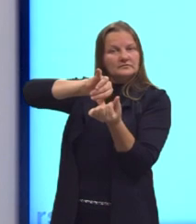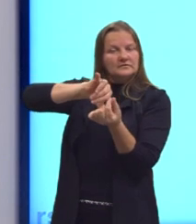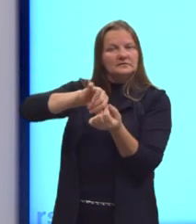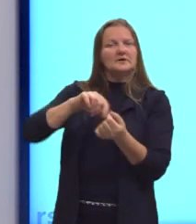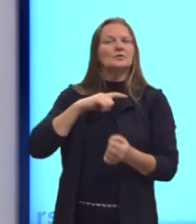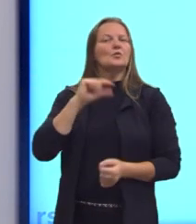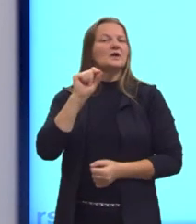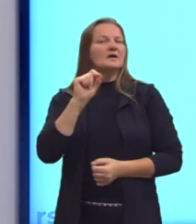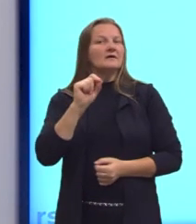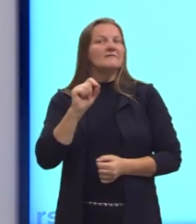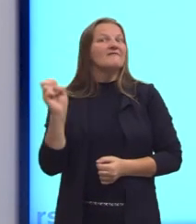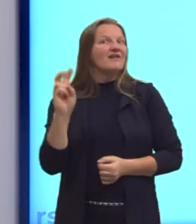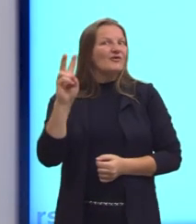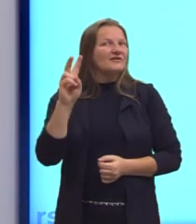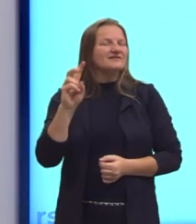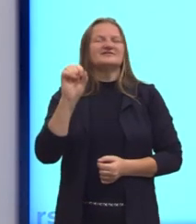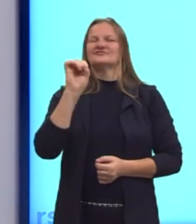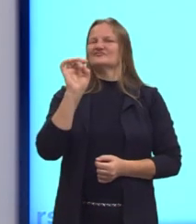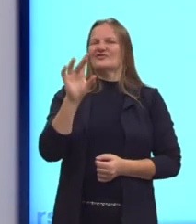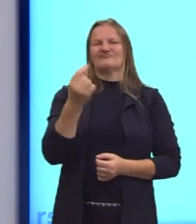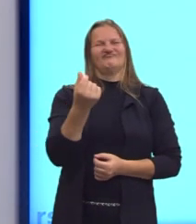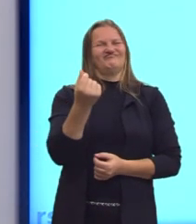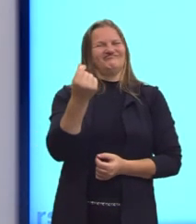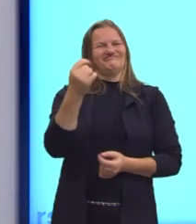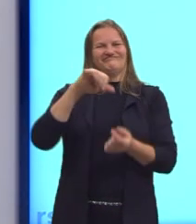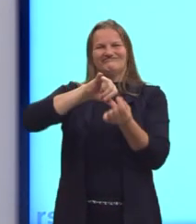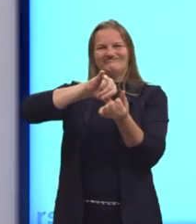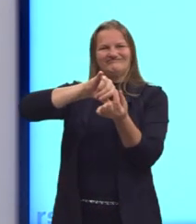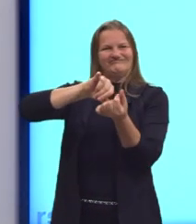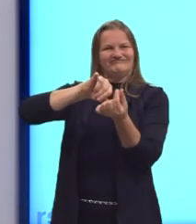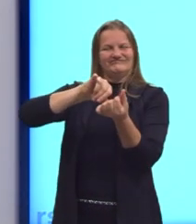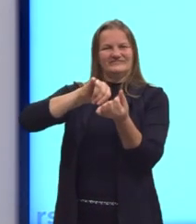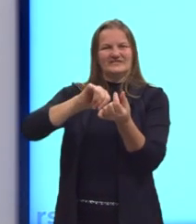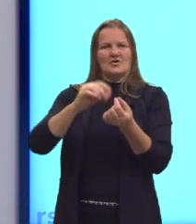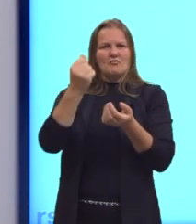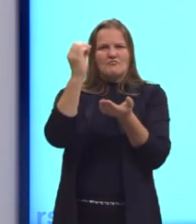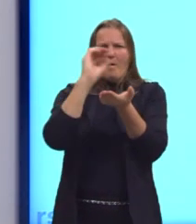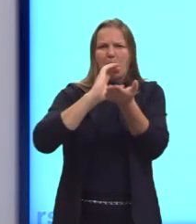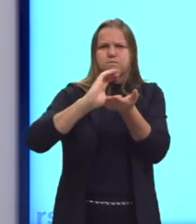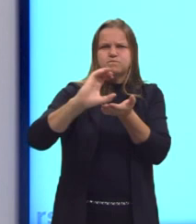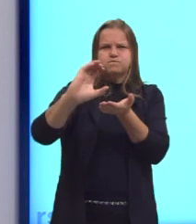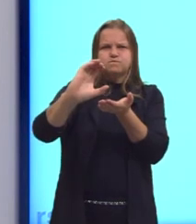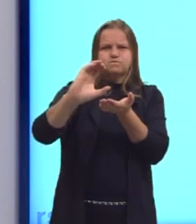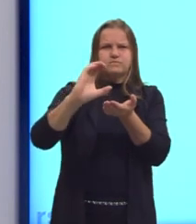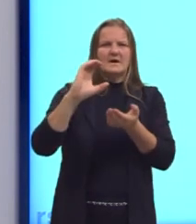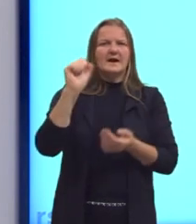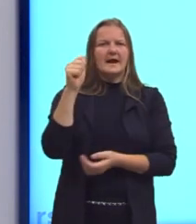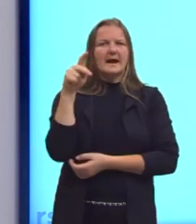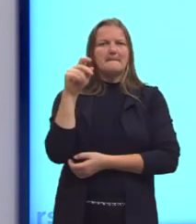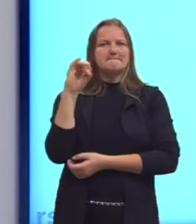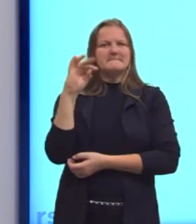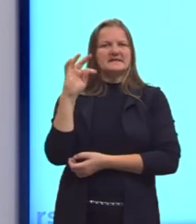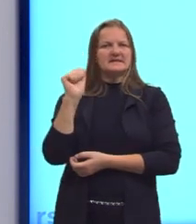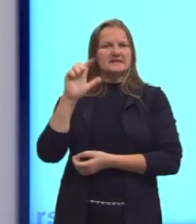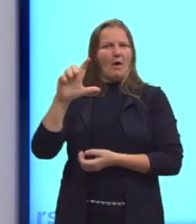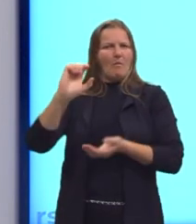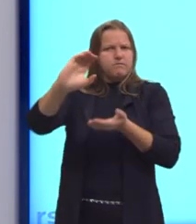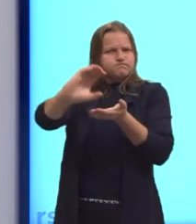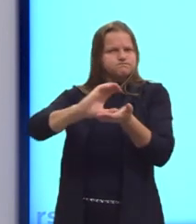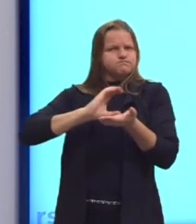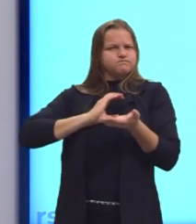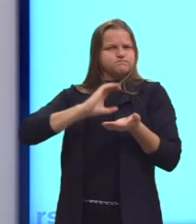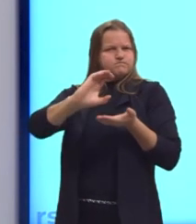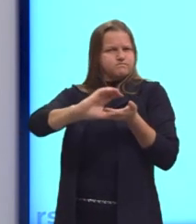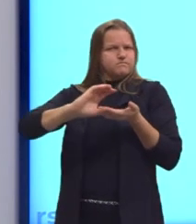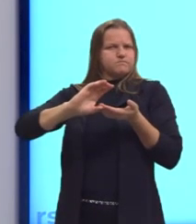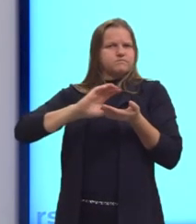econômico. O capitalismo é muito baseado na valoração, no acúmulo de capital. Então, não poderia ser diferente. Mas,